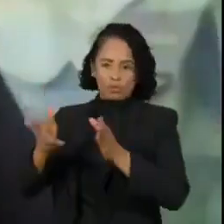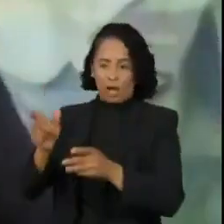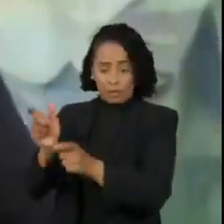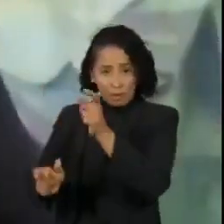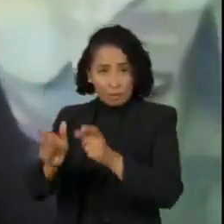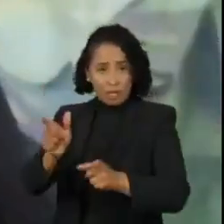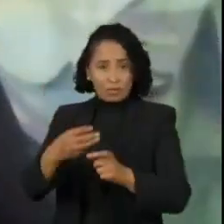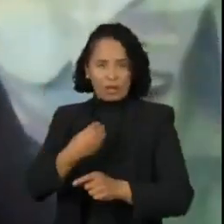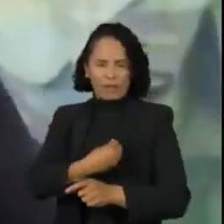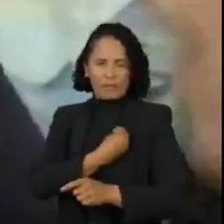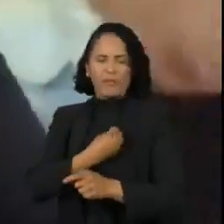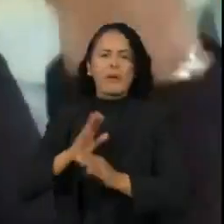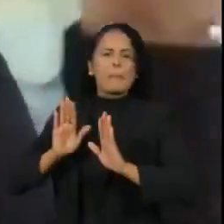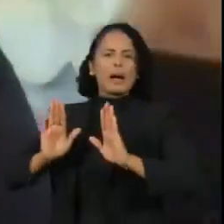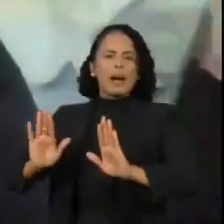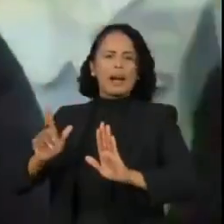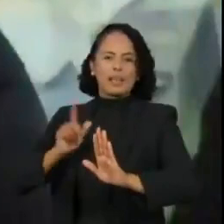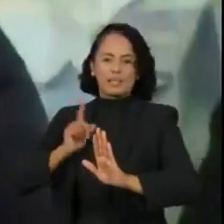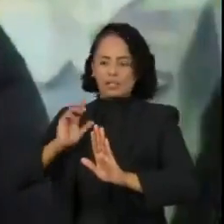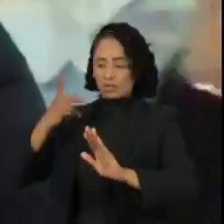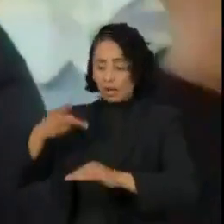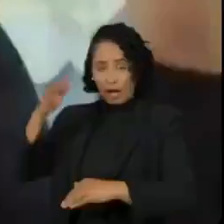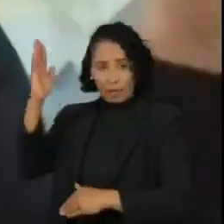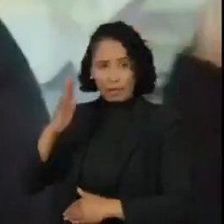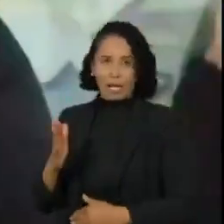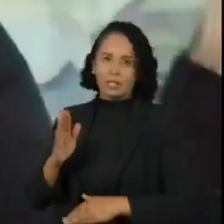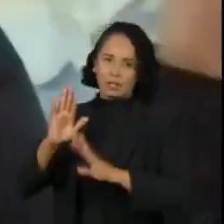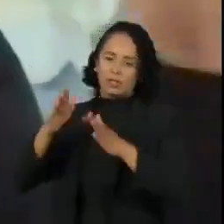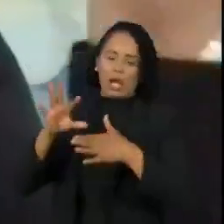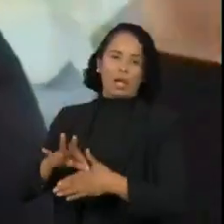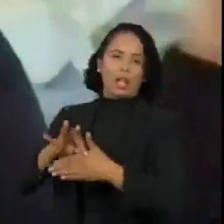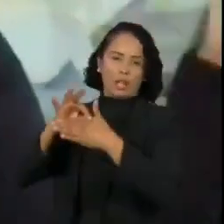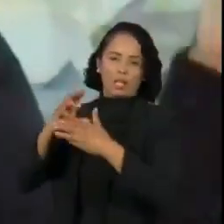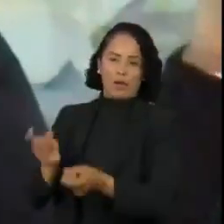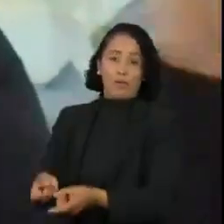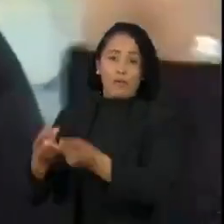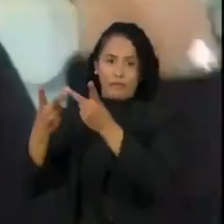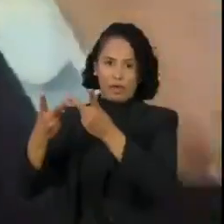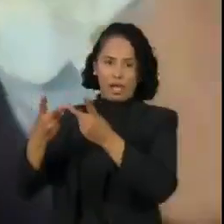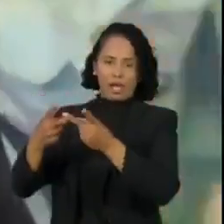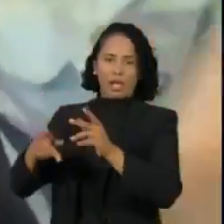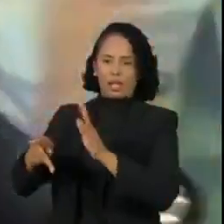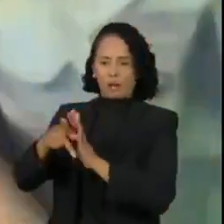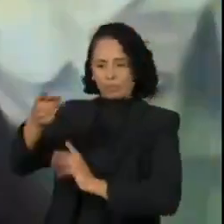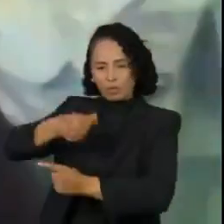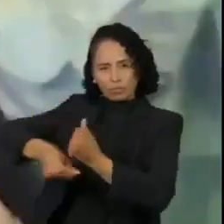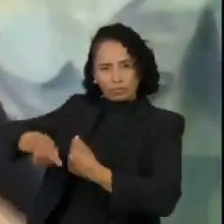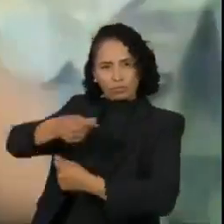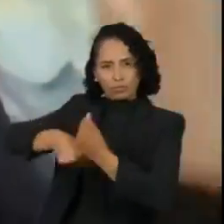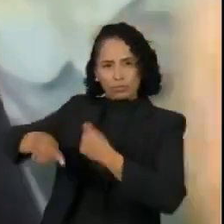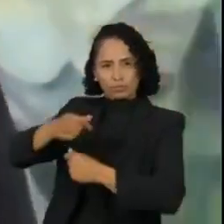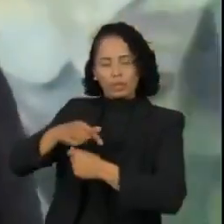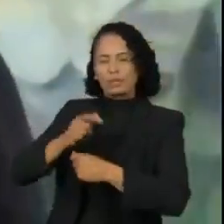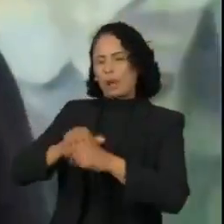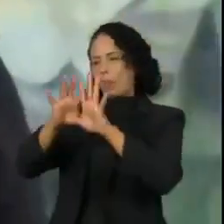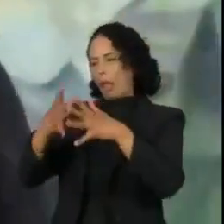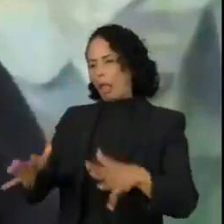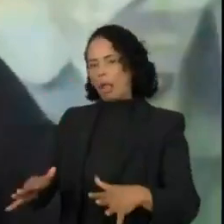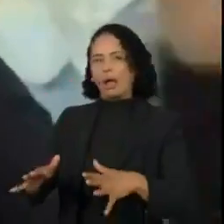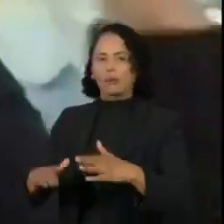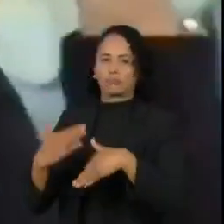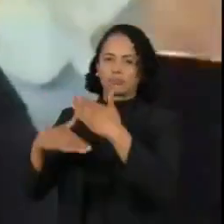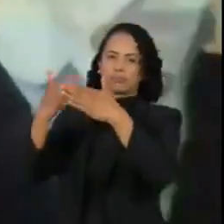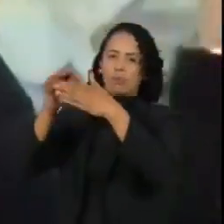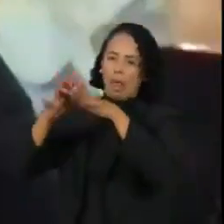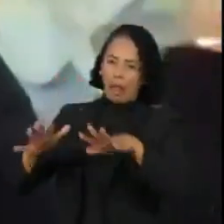é, graças a Deus, líder de vendas do agronegócio. Entra a crise, sai crise e o agronegócio que salva o Brasil.